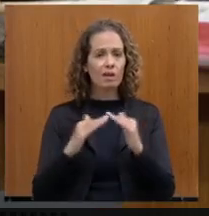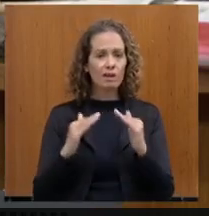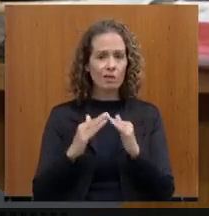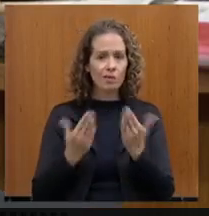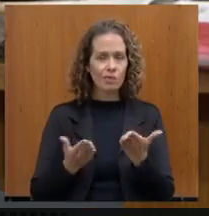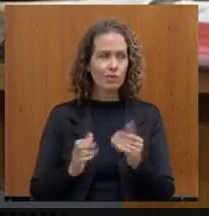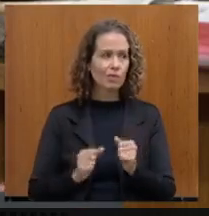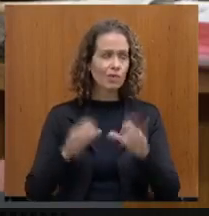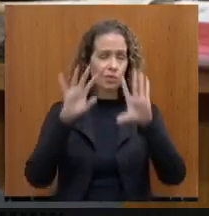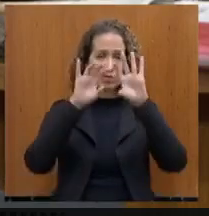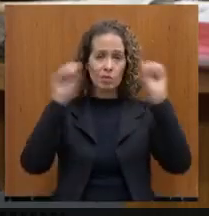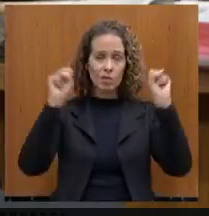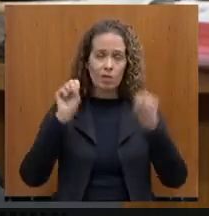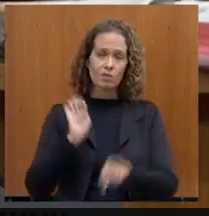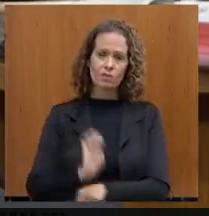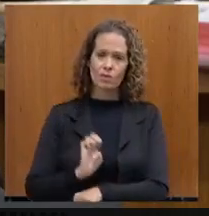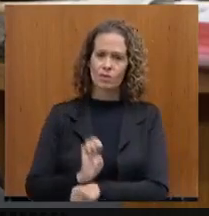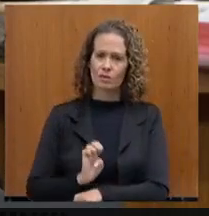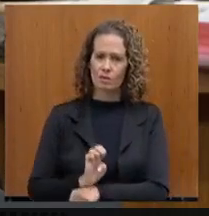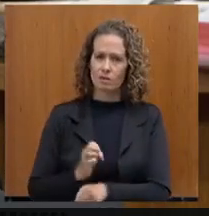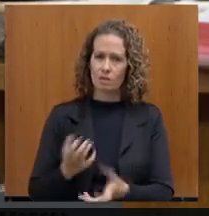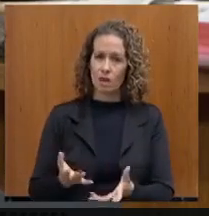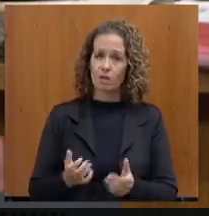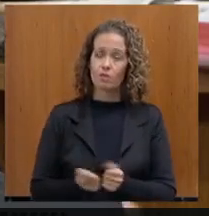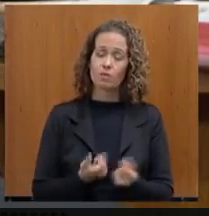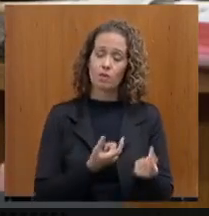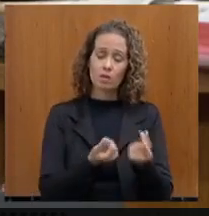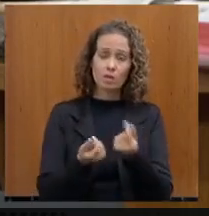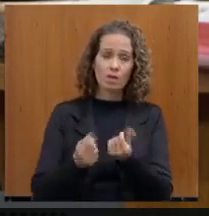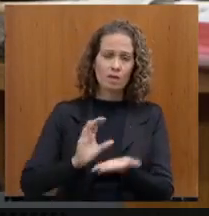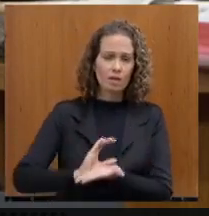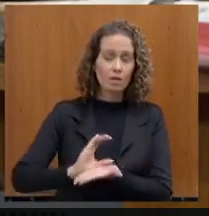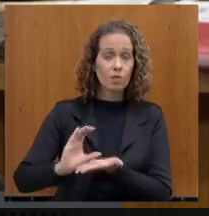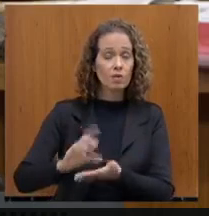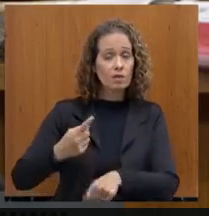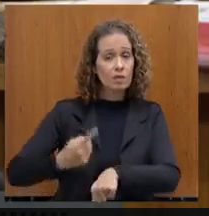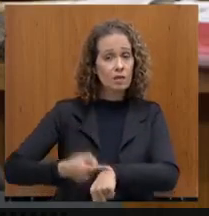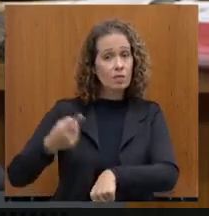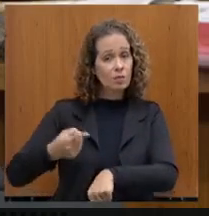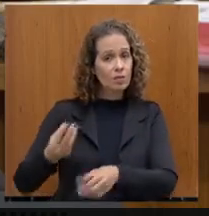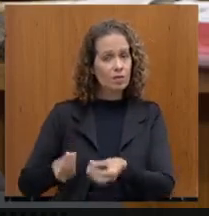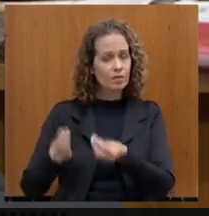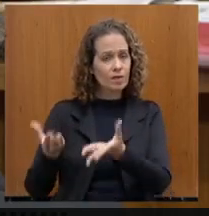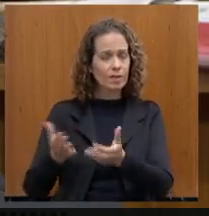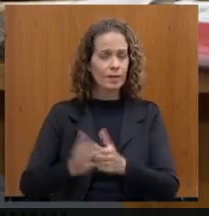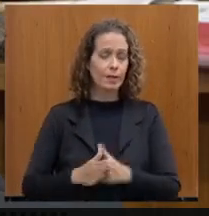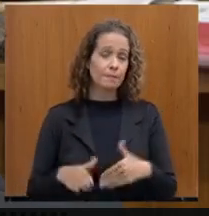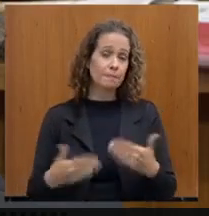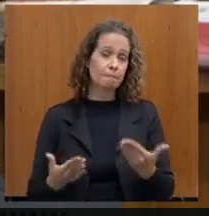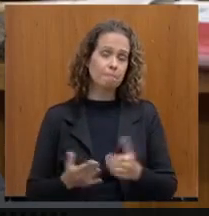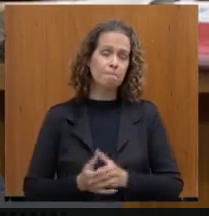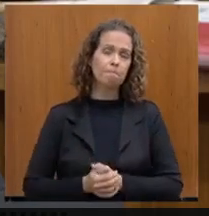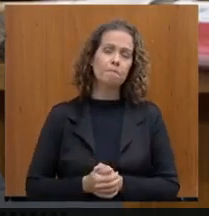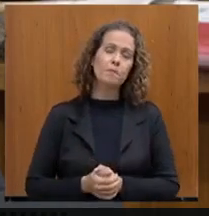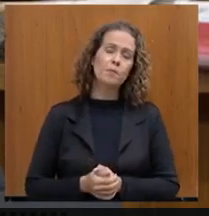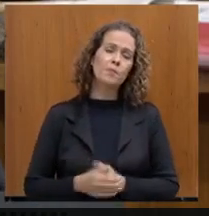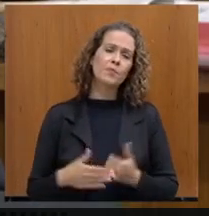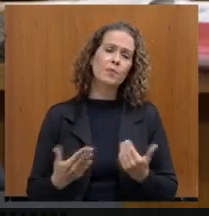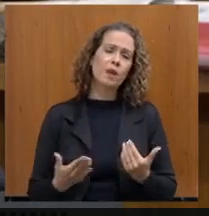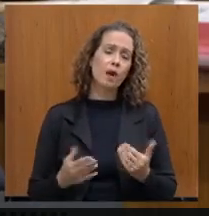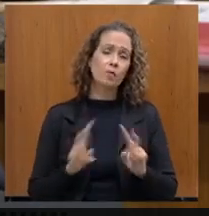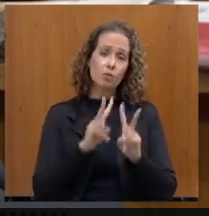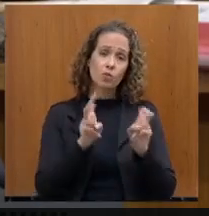Estado, no sentido de ser redirecionamento a esse recurso que foi, naquele momento, foi direcionado. Então, com relação a essa questão,